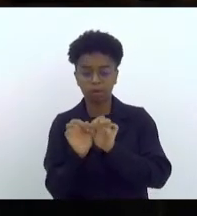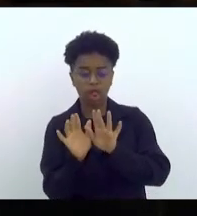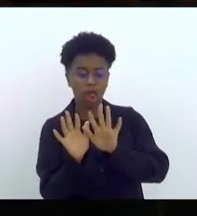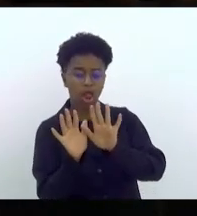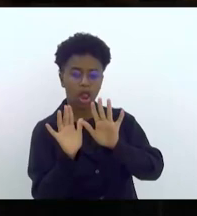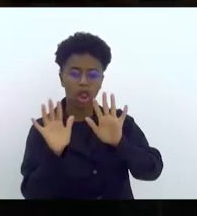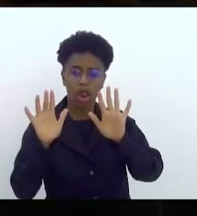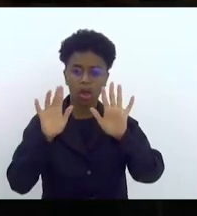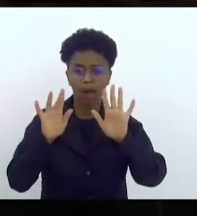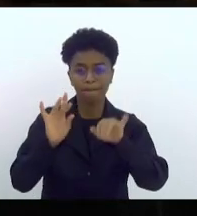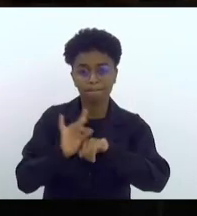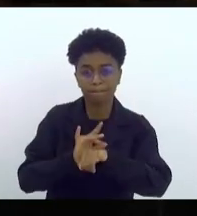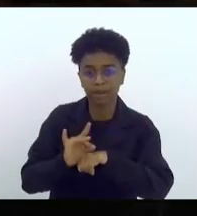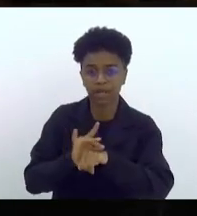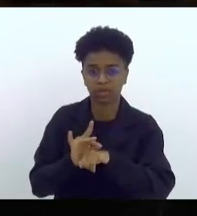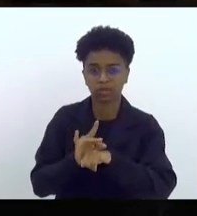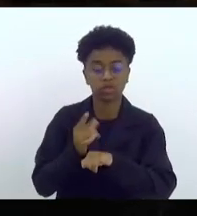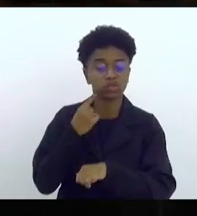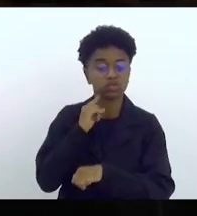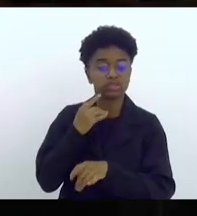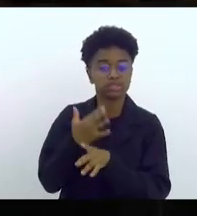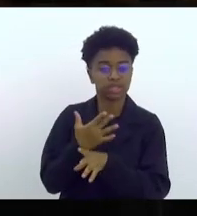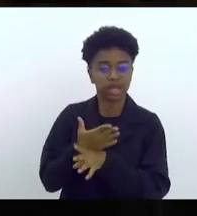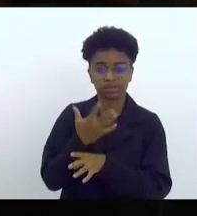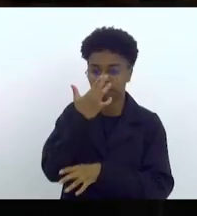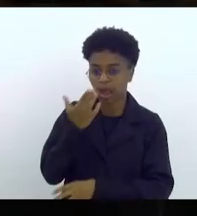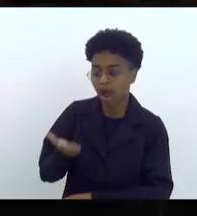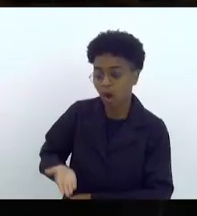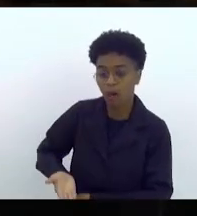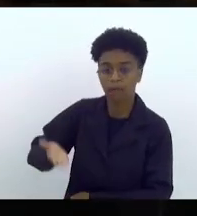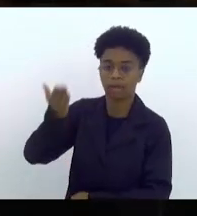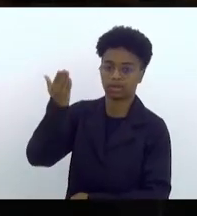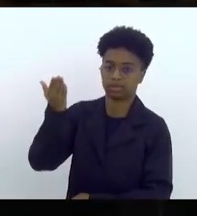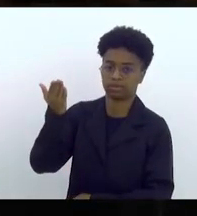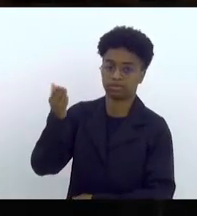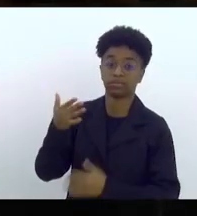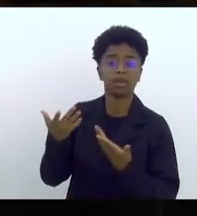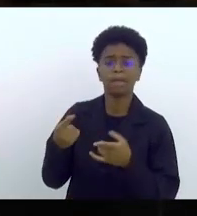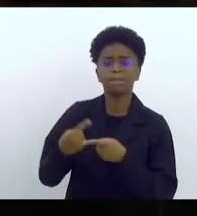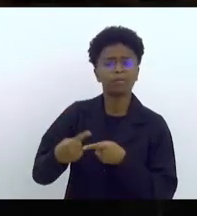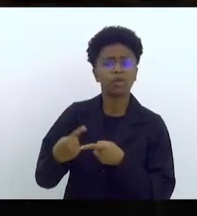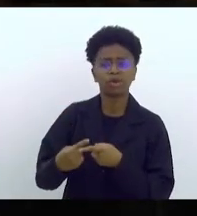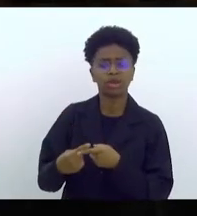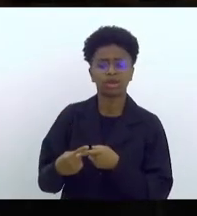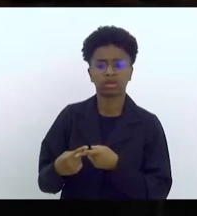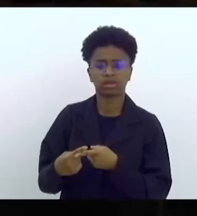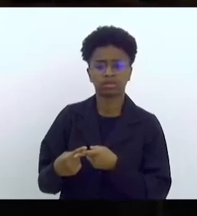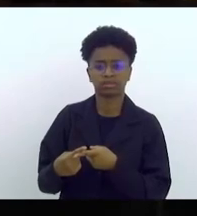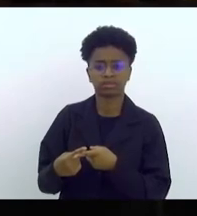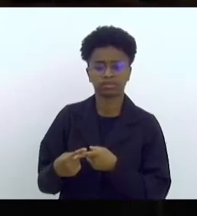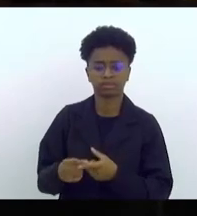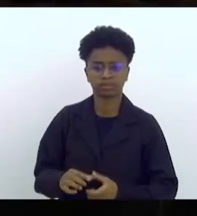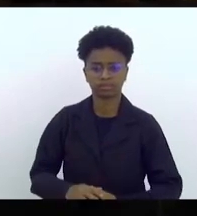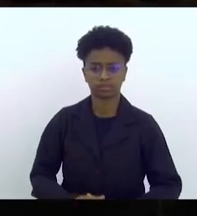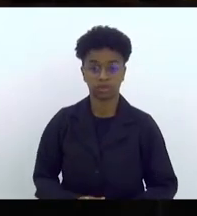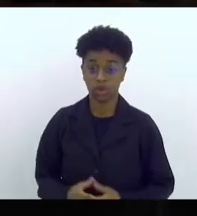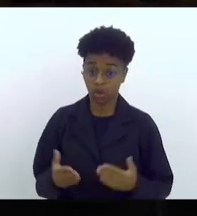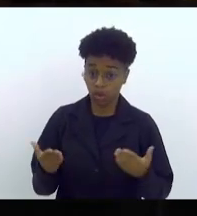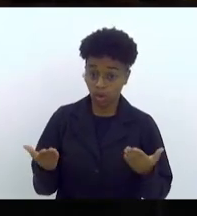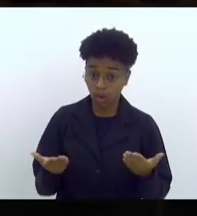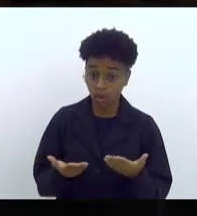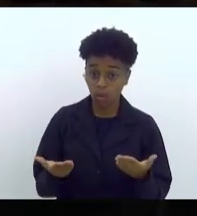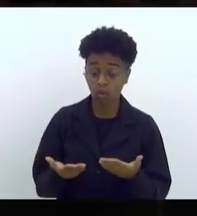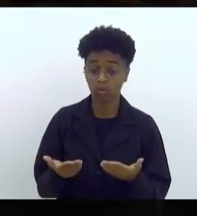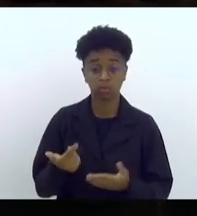cidade vem aumentando consideravelmente. E por que isso, deputado professor José Mar? Hoje, não